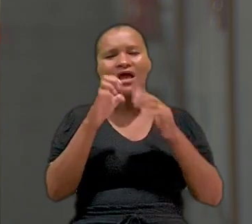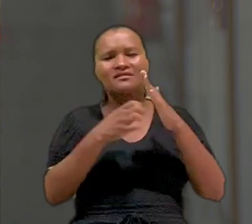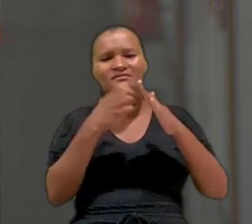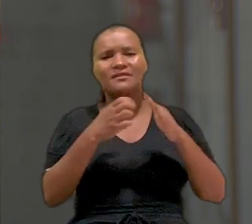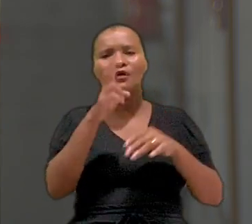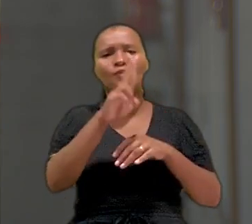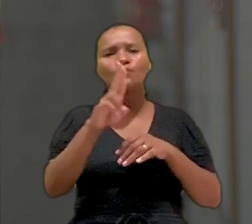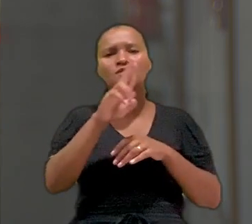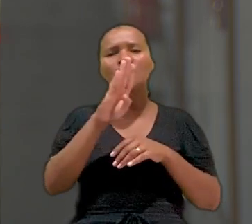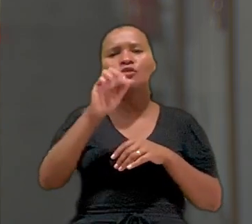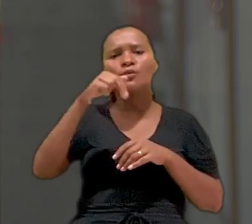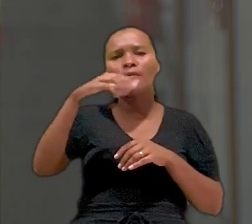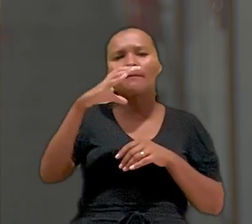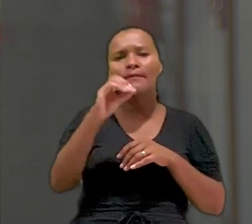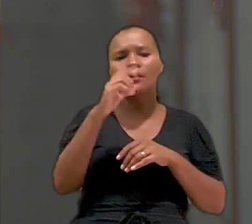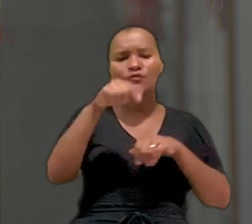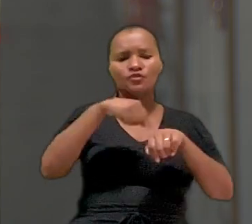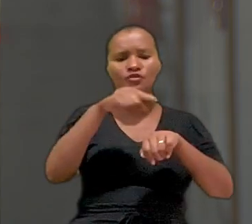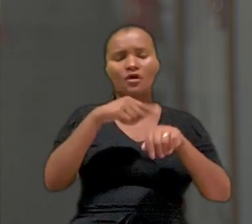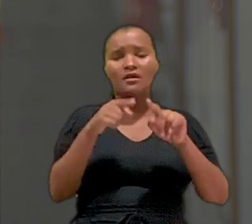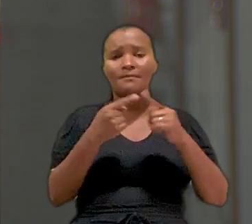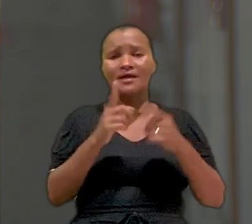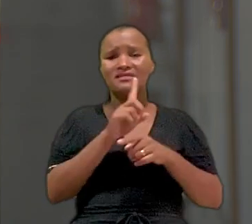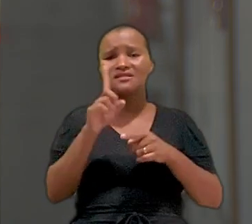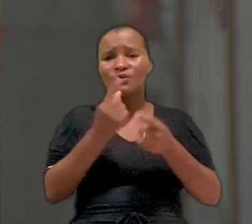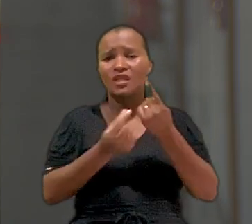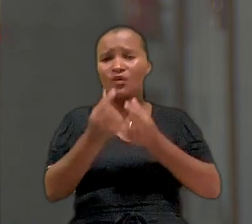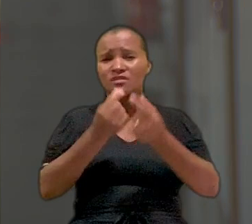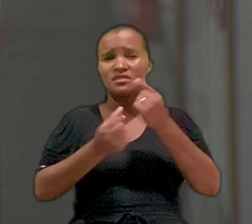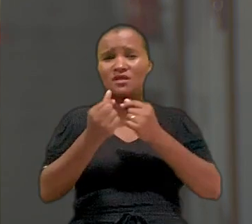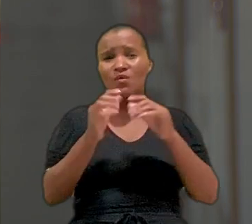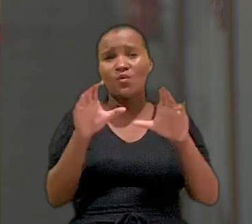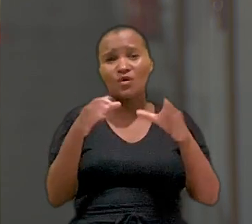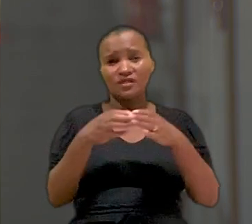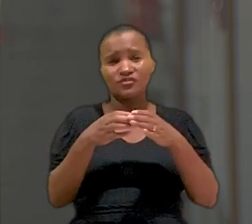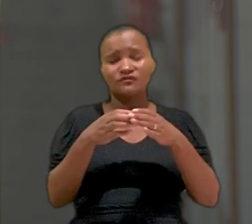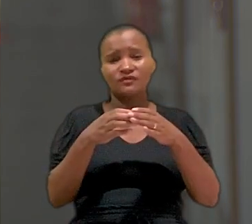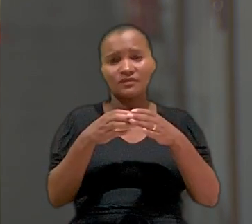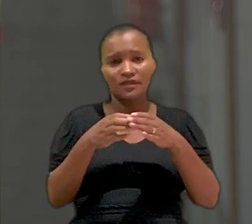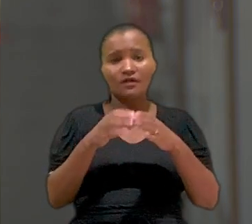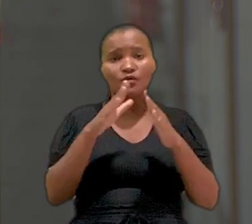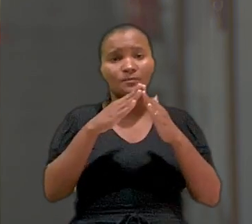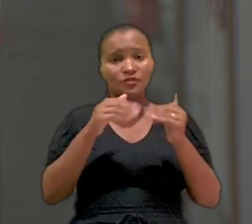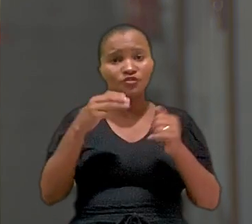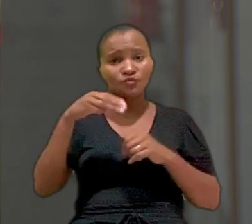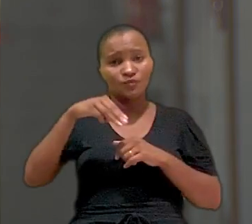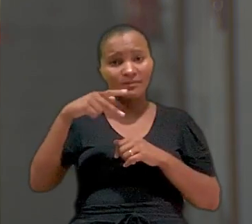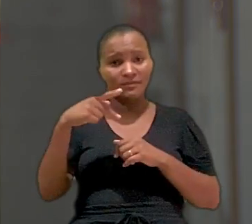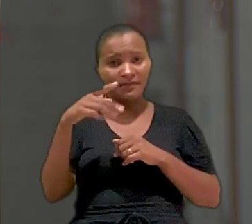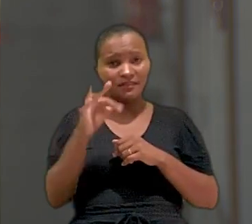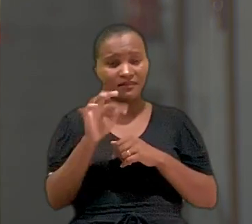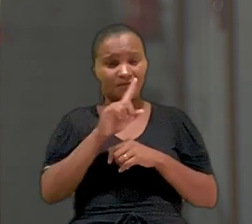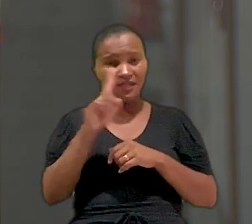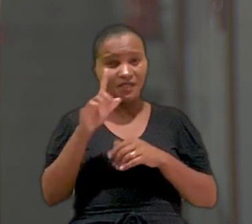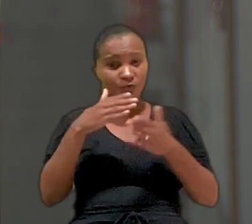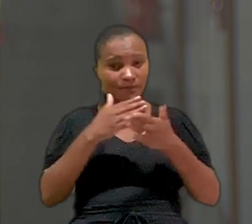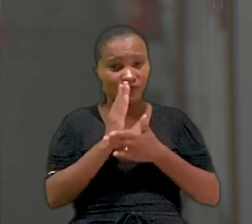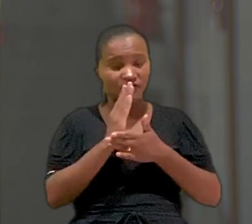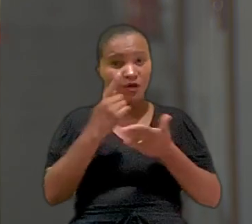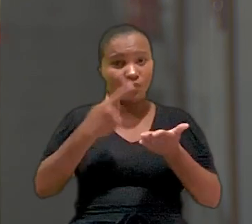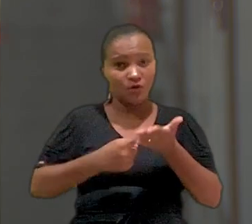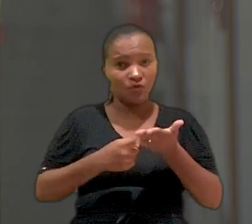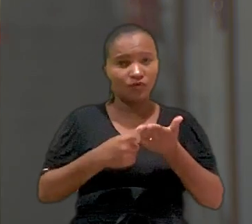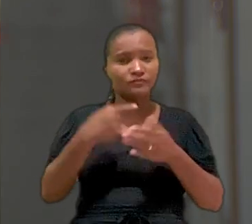estariam utilizando banco de horas sem prévia negociação coletiva, como exige a lei. O pedido do MPT para